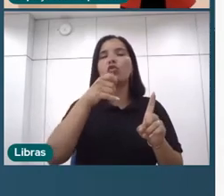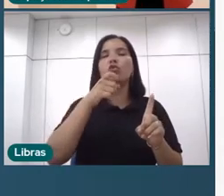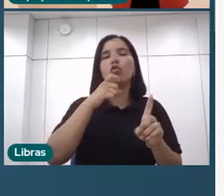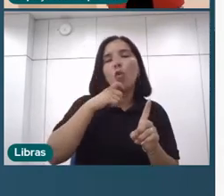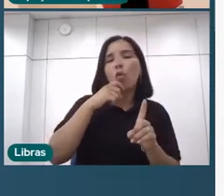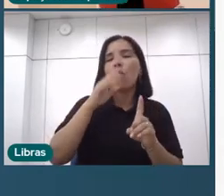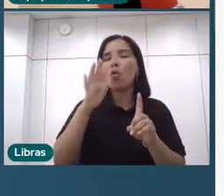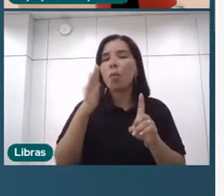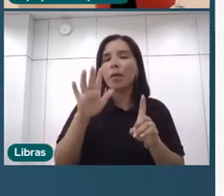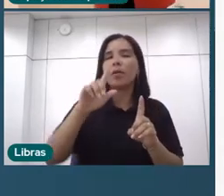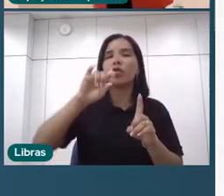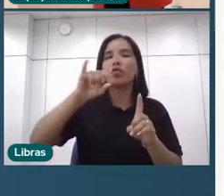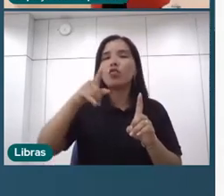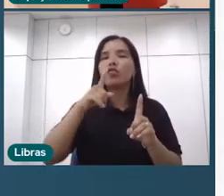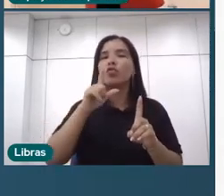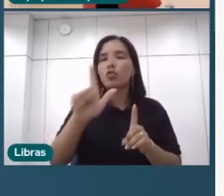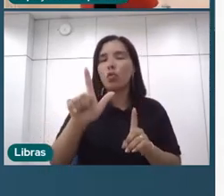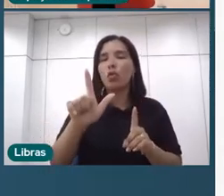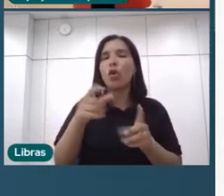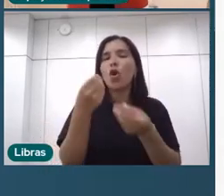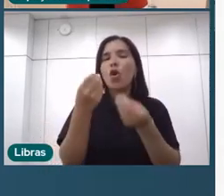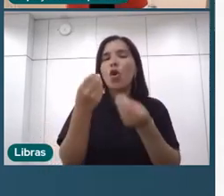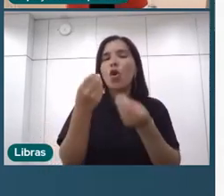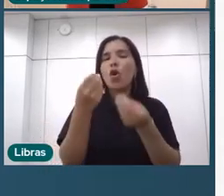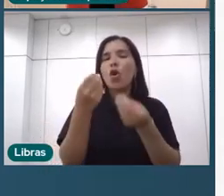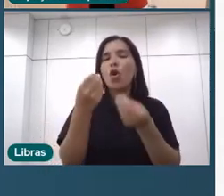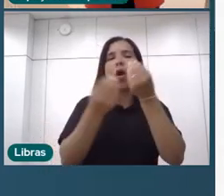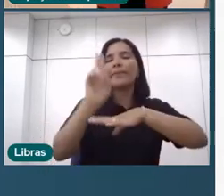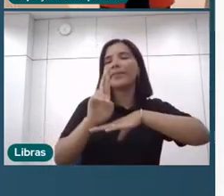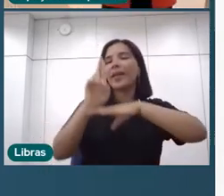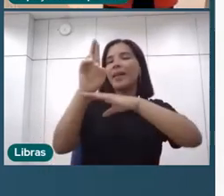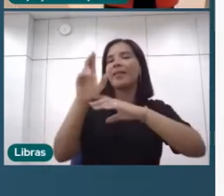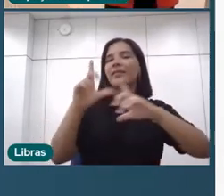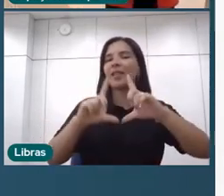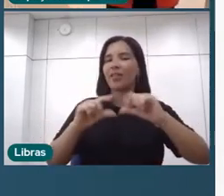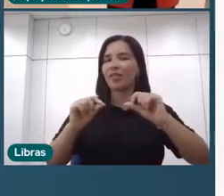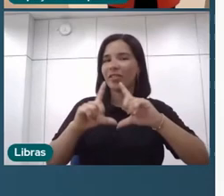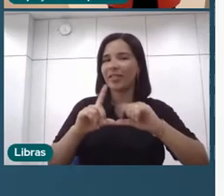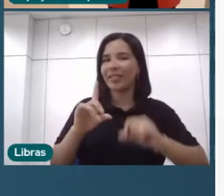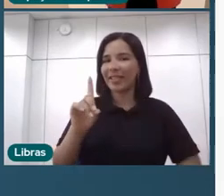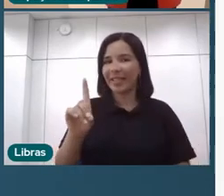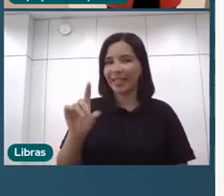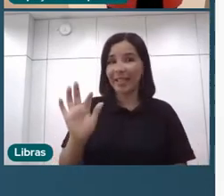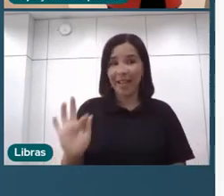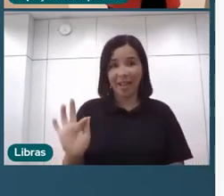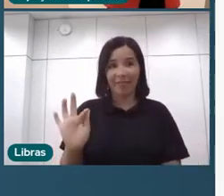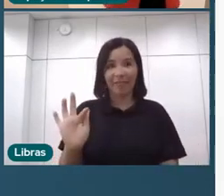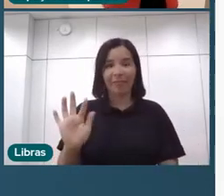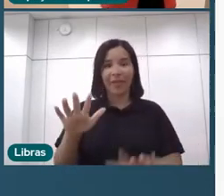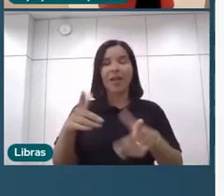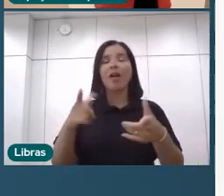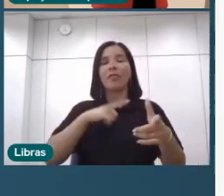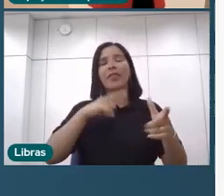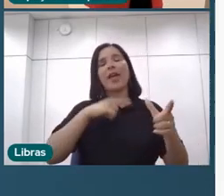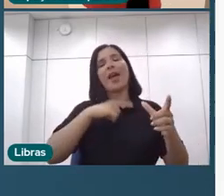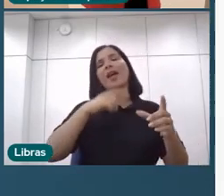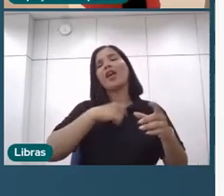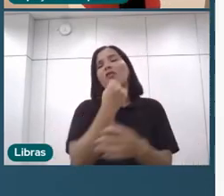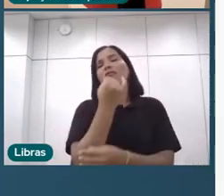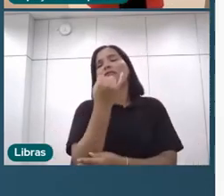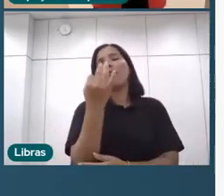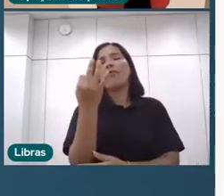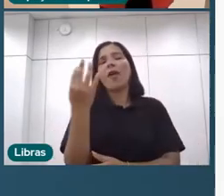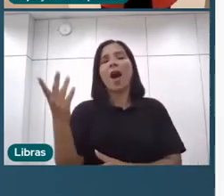liderança do governo federal, um recorte até diferente de, tem vários recortes para discutir liderança, a gente fez aqui um